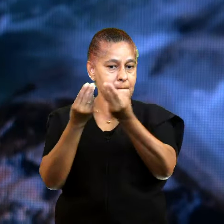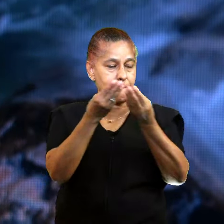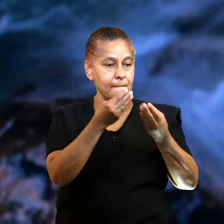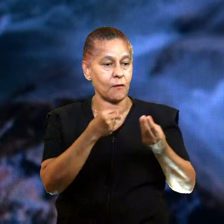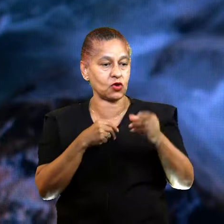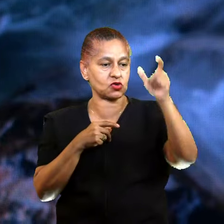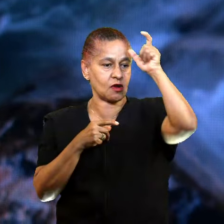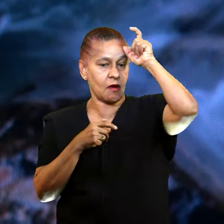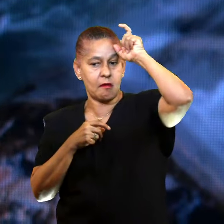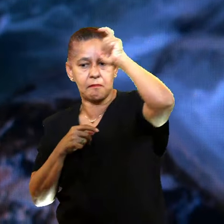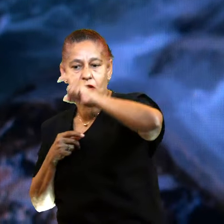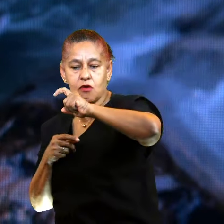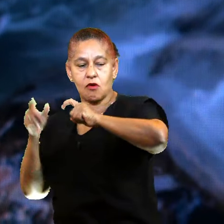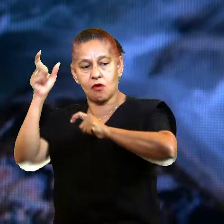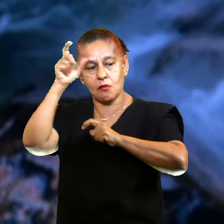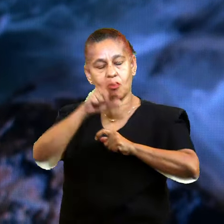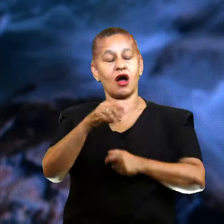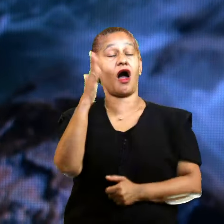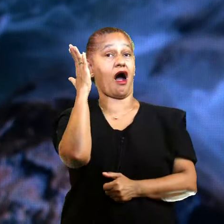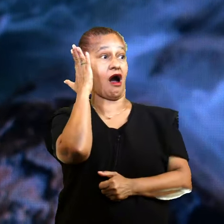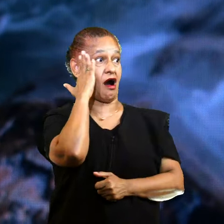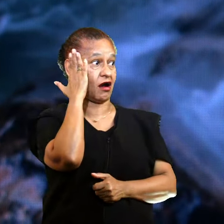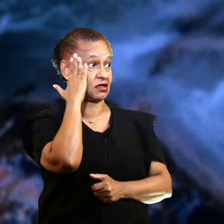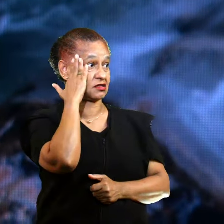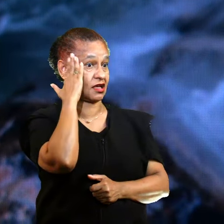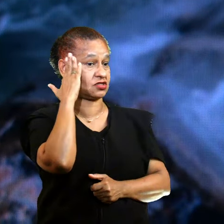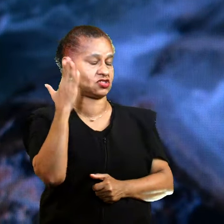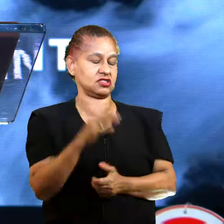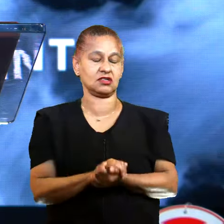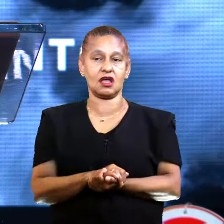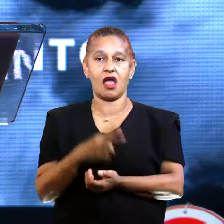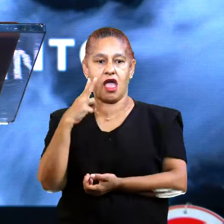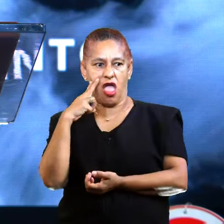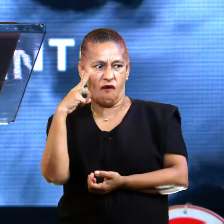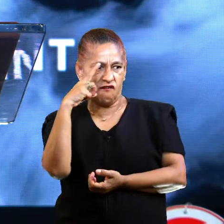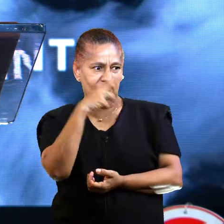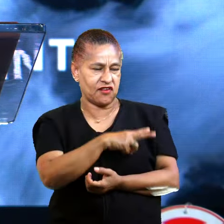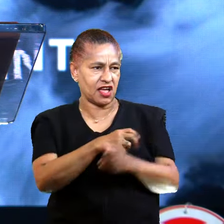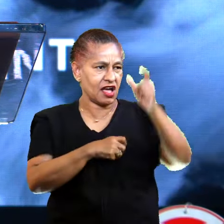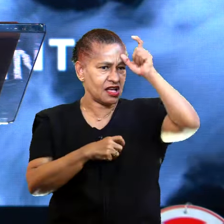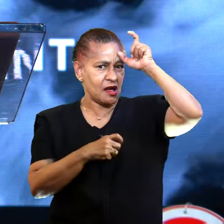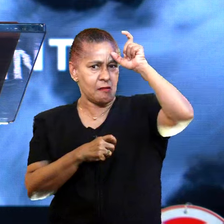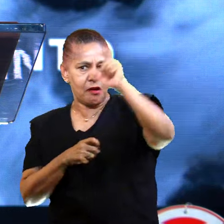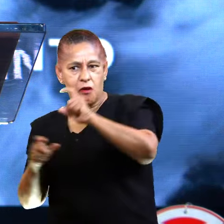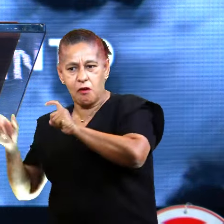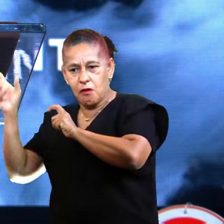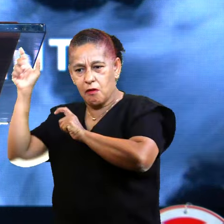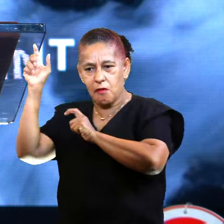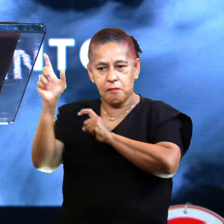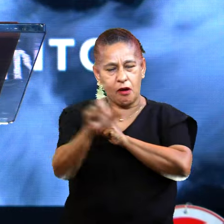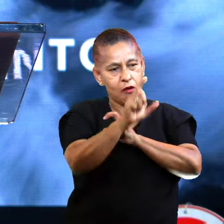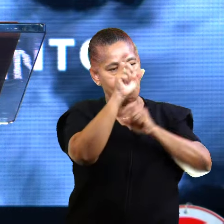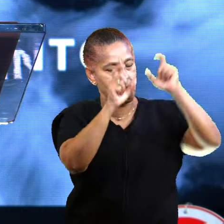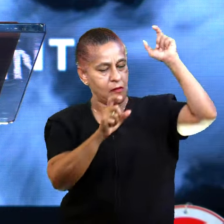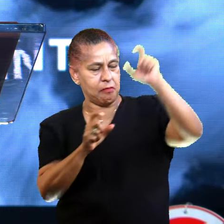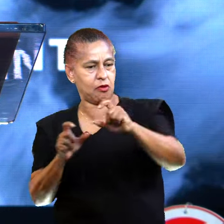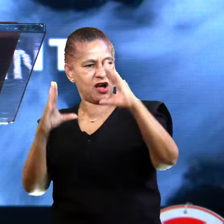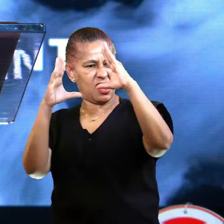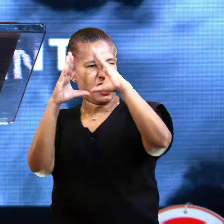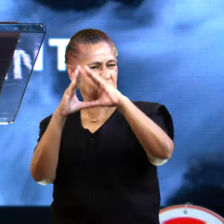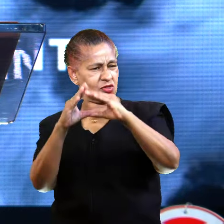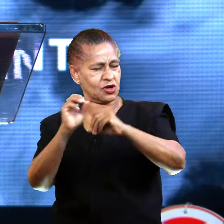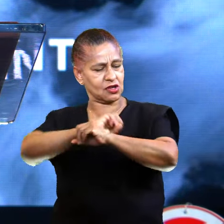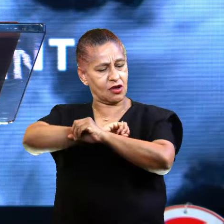Gente, eu via. Eu via demônios que entrava e saía, entrava e saía, entrava e Foi a noite toda.